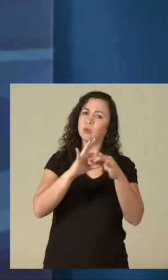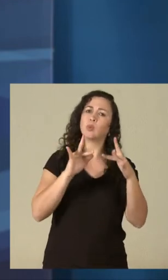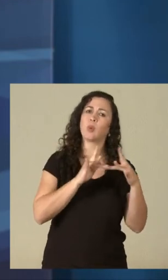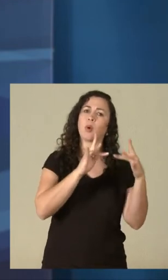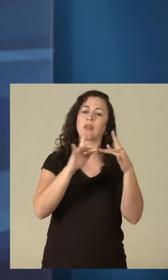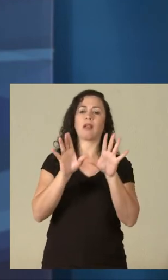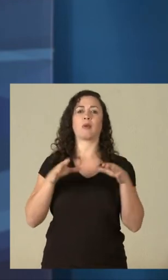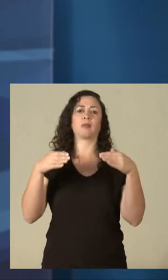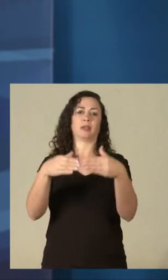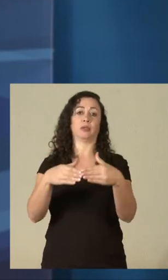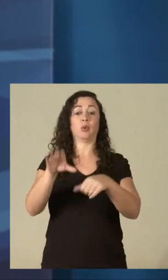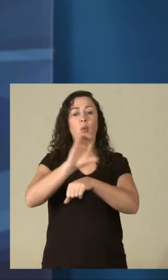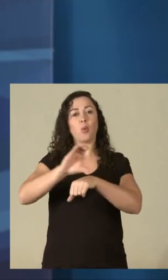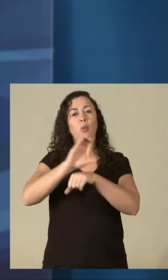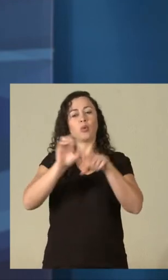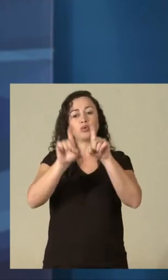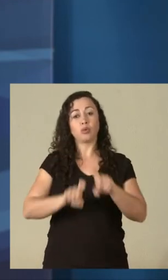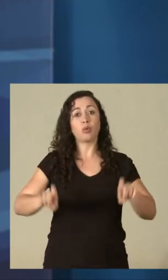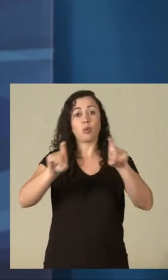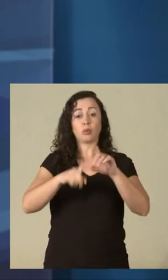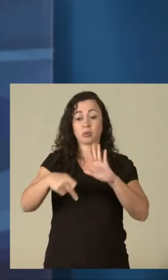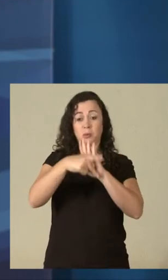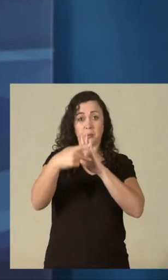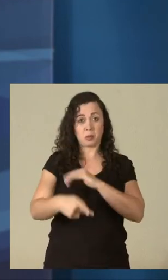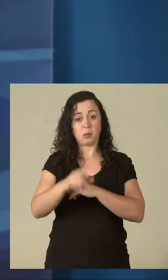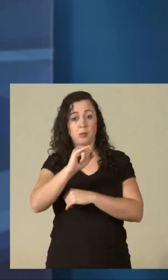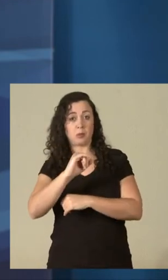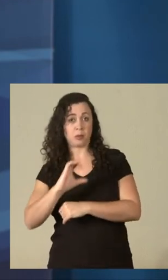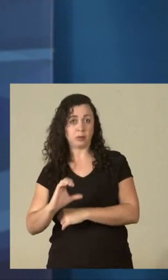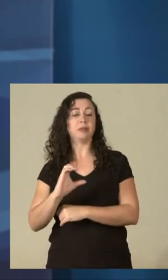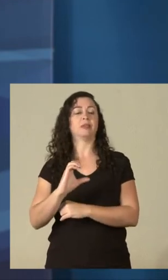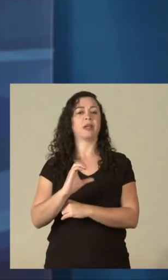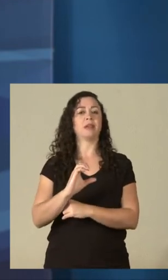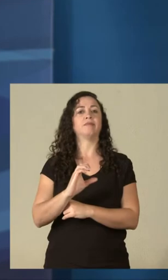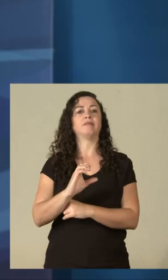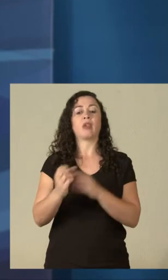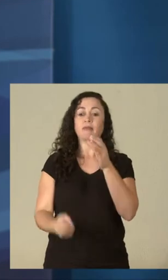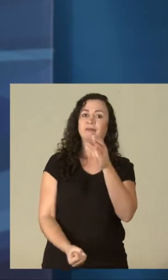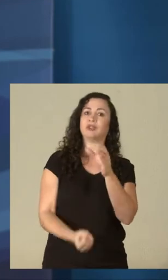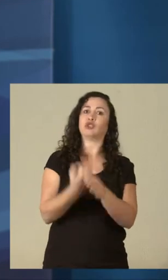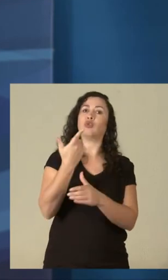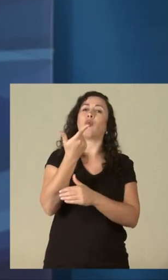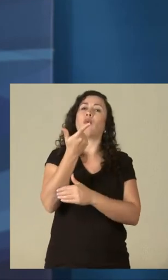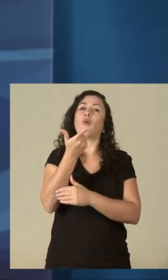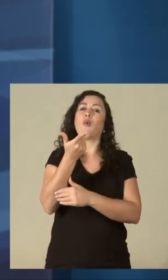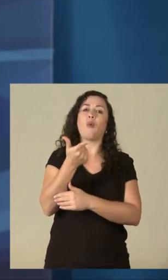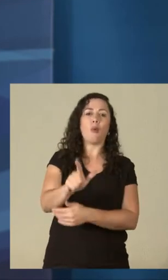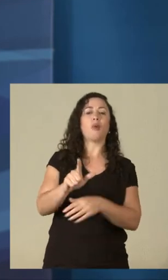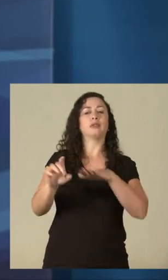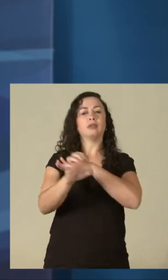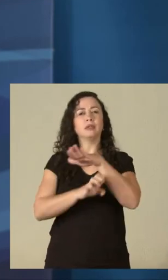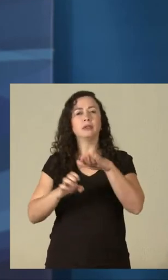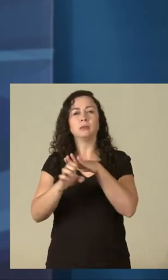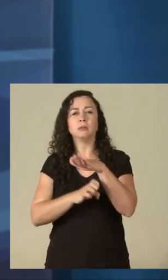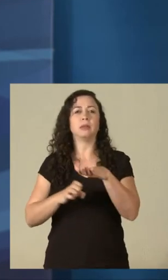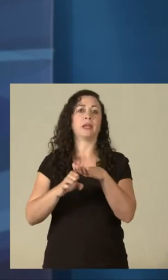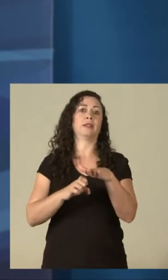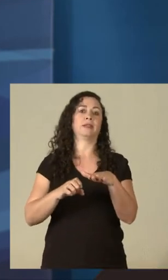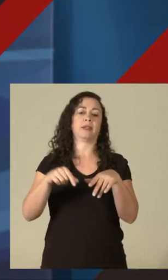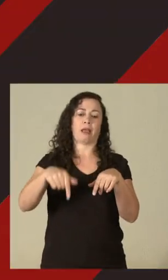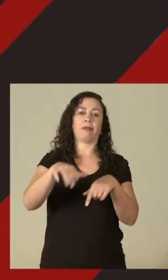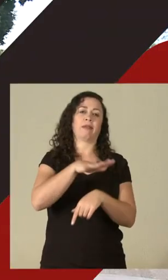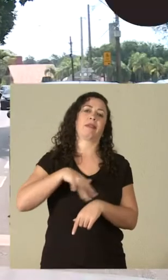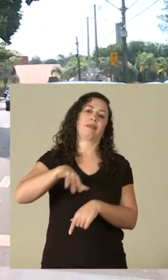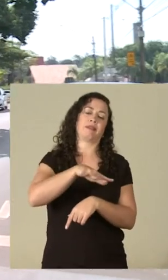O curso de computação, os cursos de computação do nosso instituto, eles deram origem a inúmeras startups na região, inúmeras empresas.